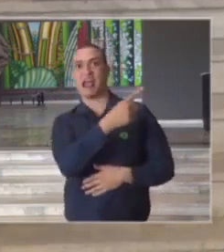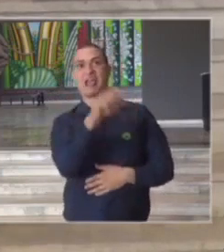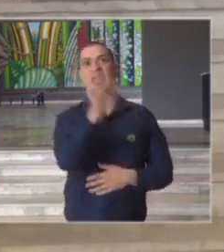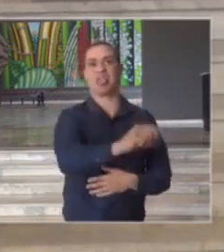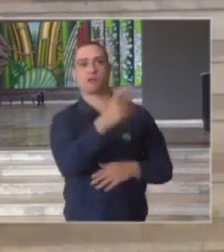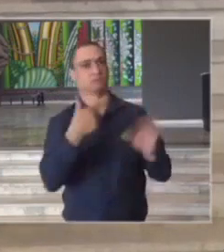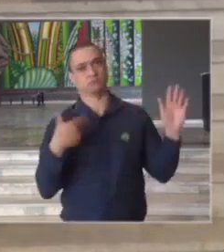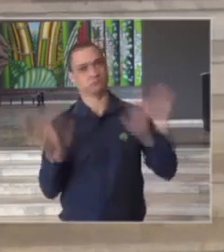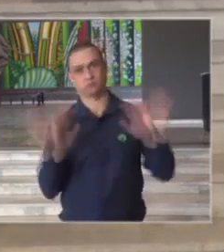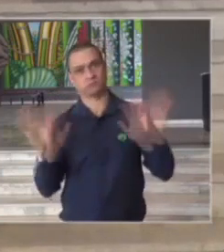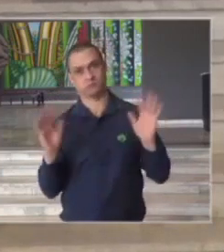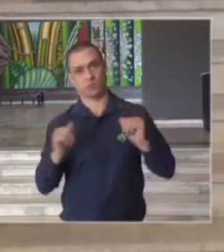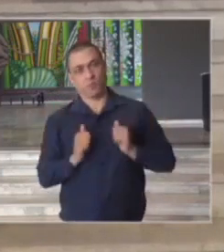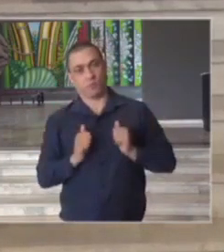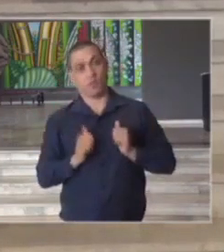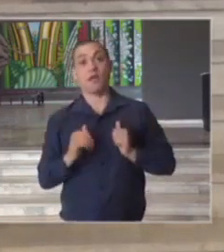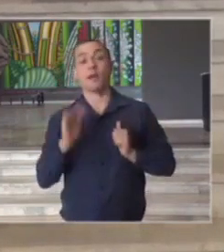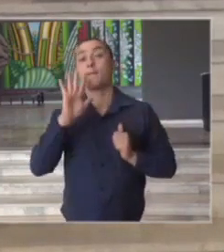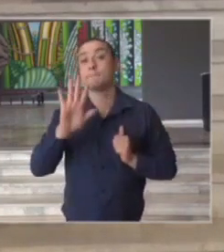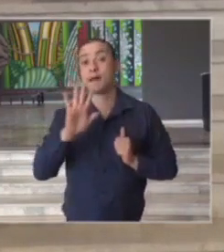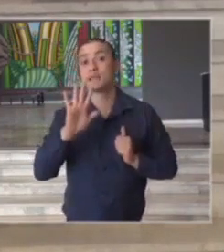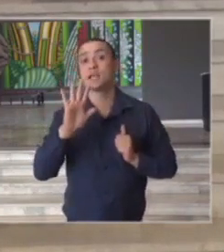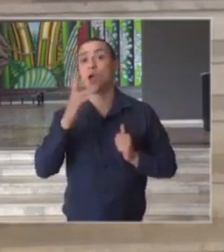que está acontecendo mas acredito que